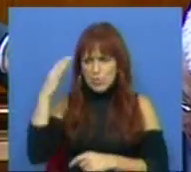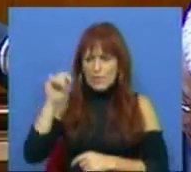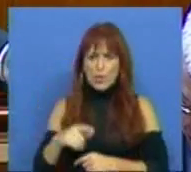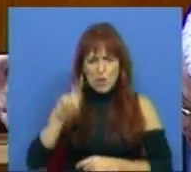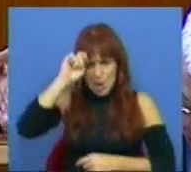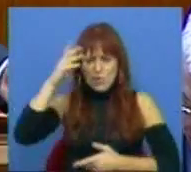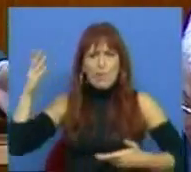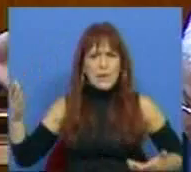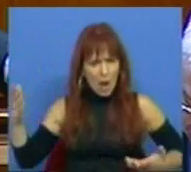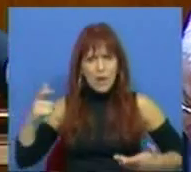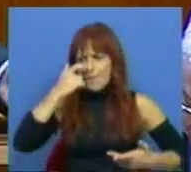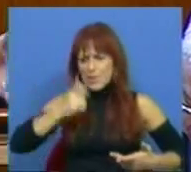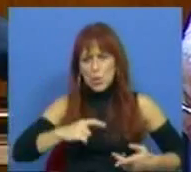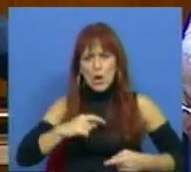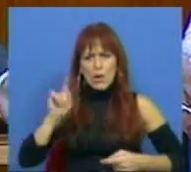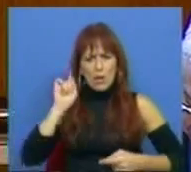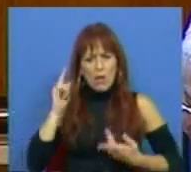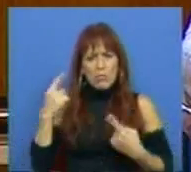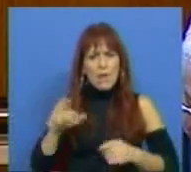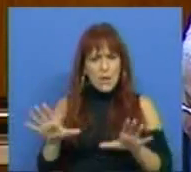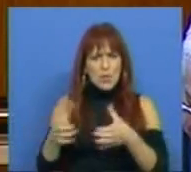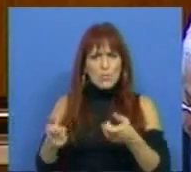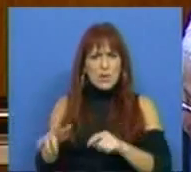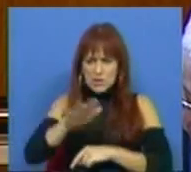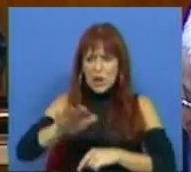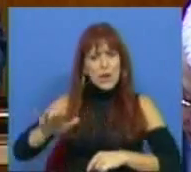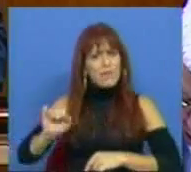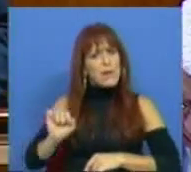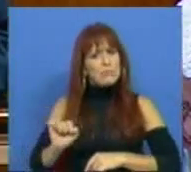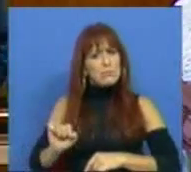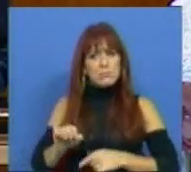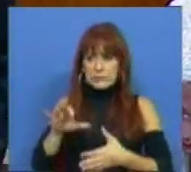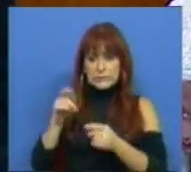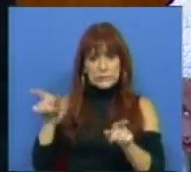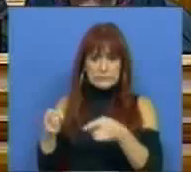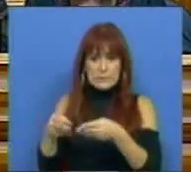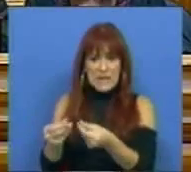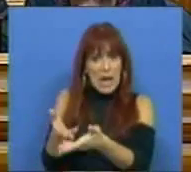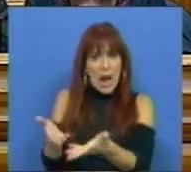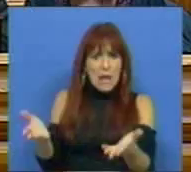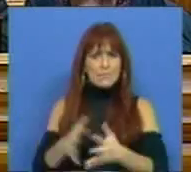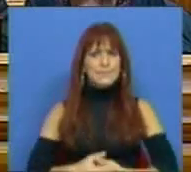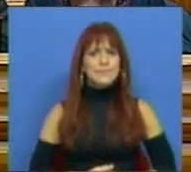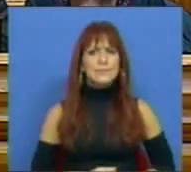pessoa respeitada e prezada na comunidade científica que se dedica a estas matérias.